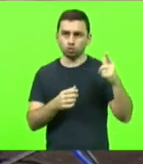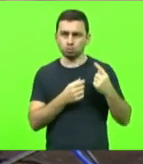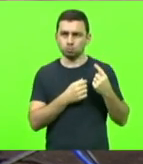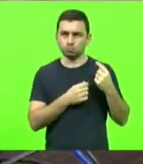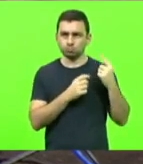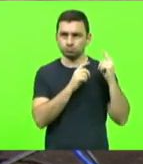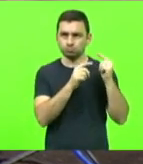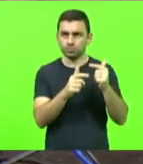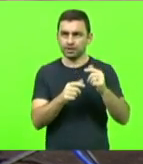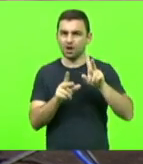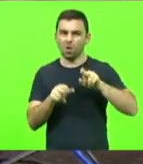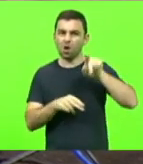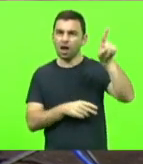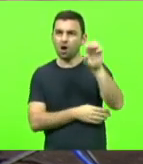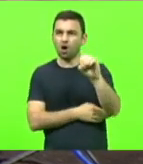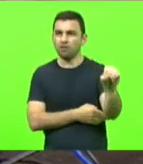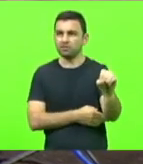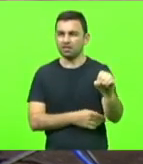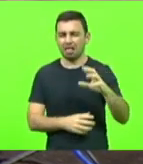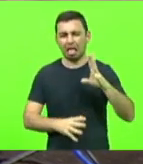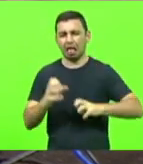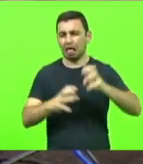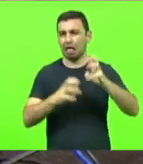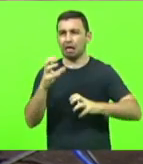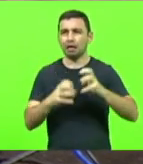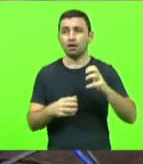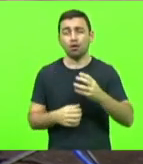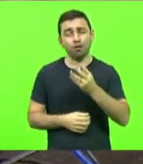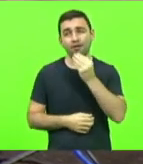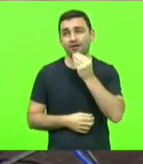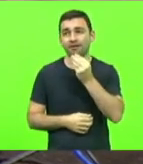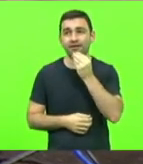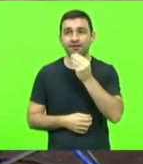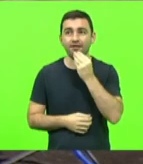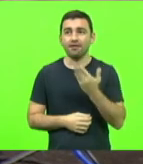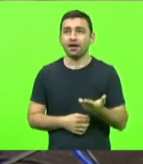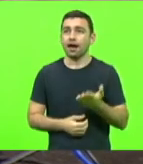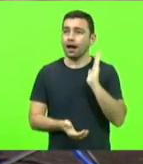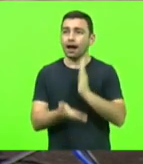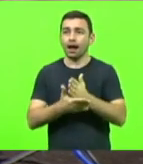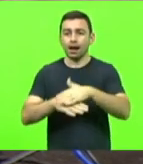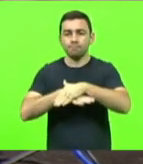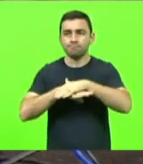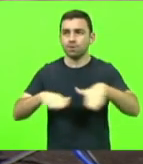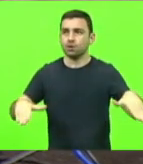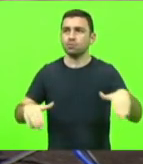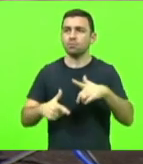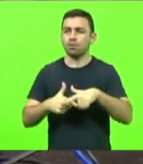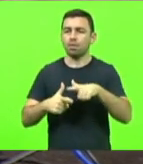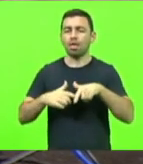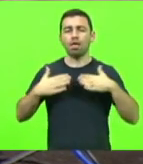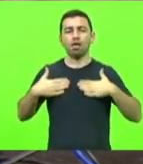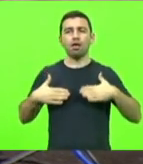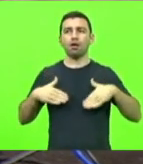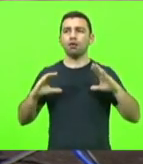foi lá no Oeste, é uma brigaçada, claro, tem de se acabar a mamata, não é, presidente?